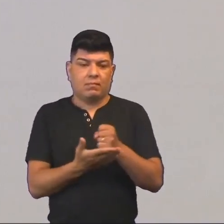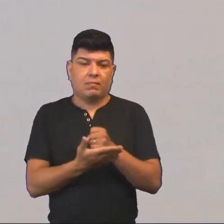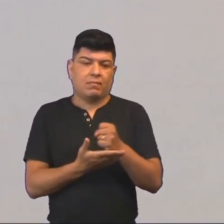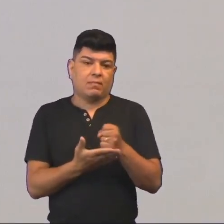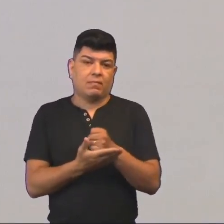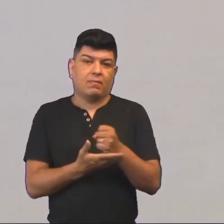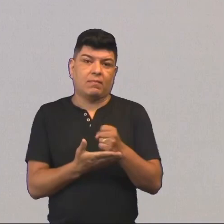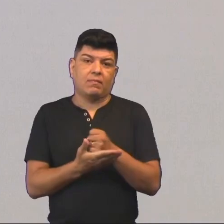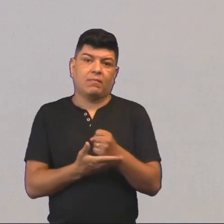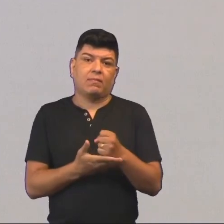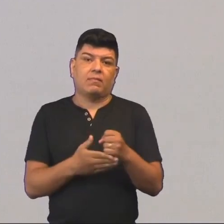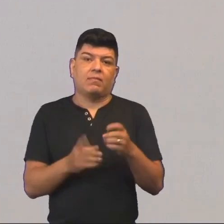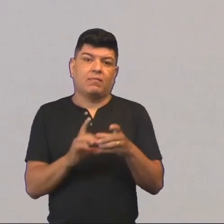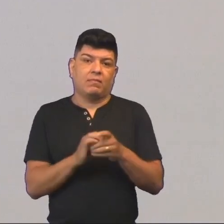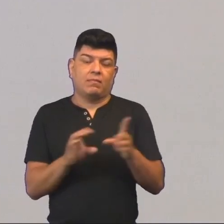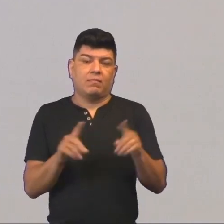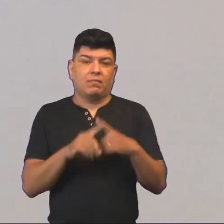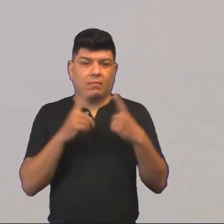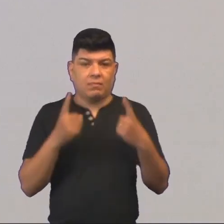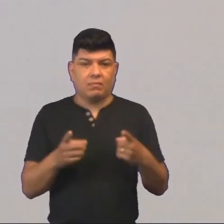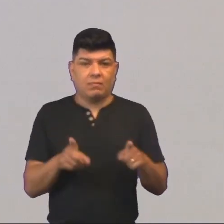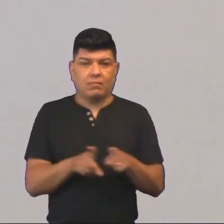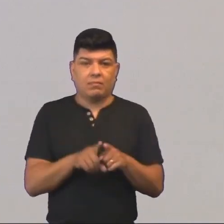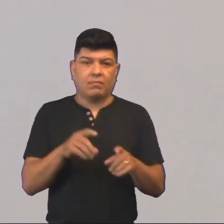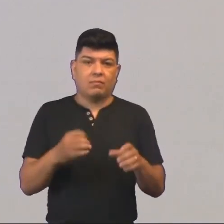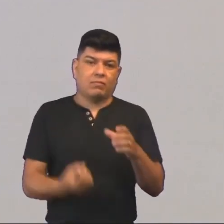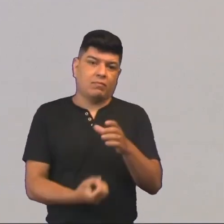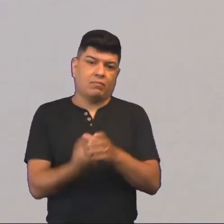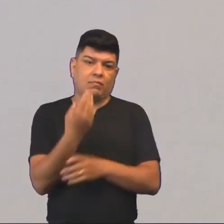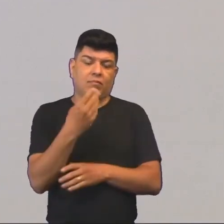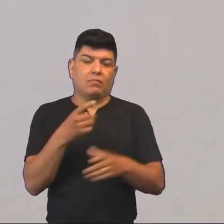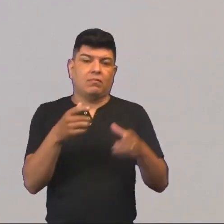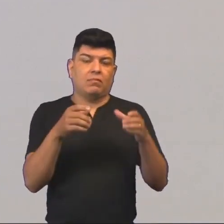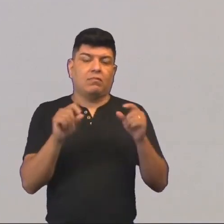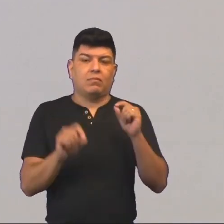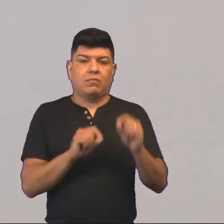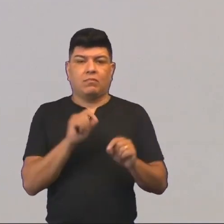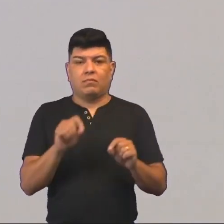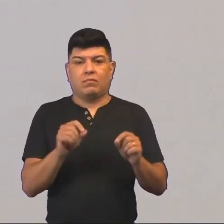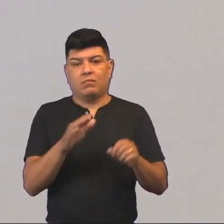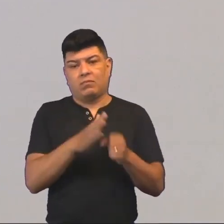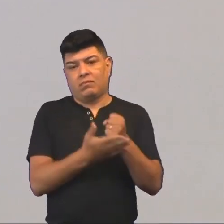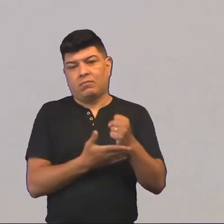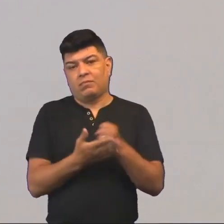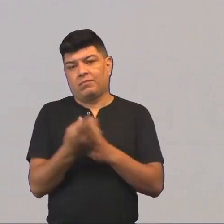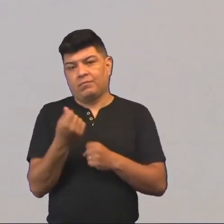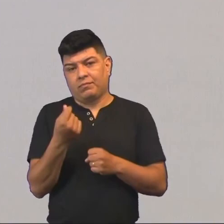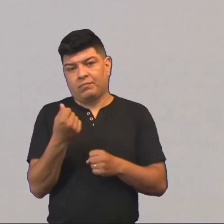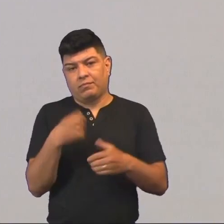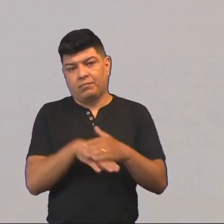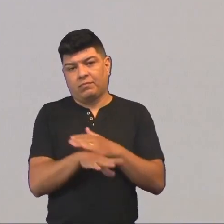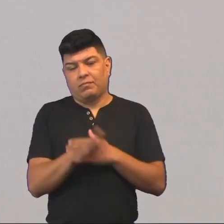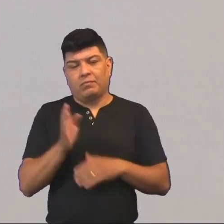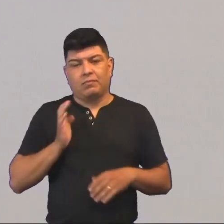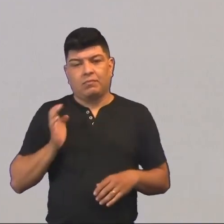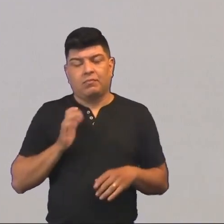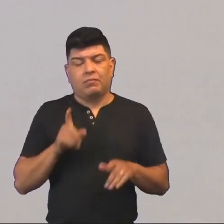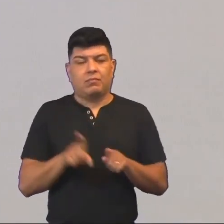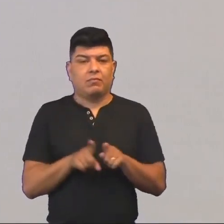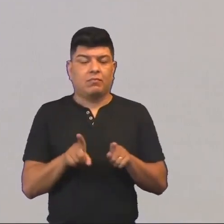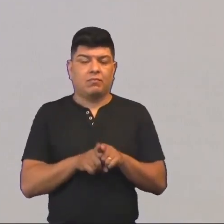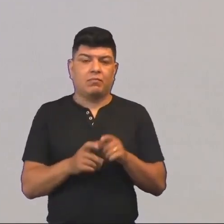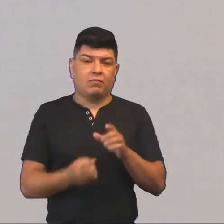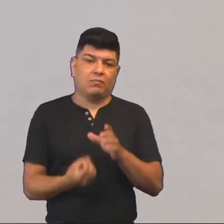regime democrático, mas a gente também fala da construção de um regime que é baseado no lucro e na acumulação de riqueza